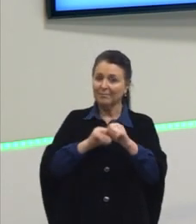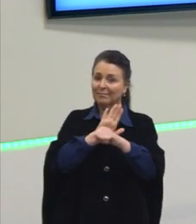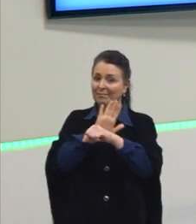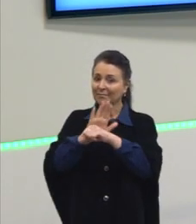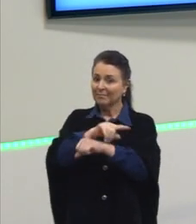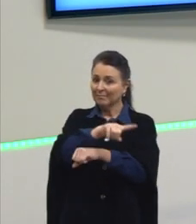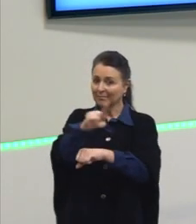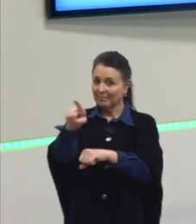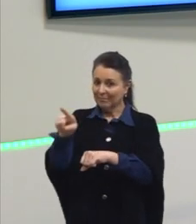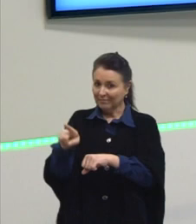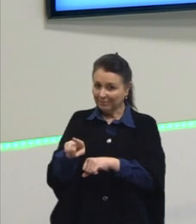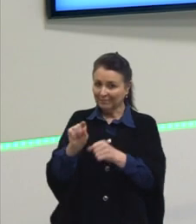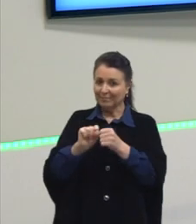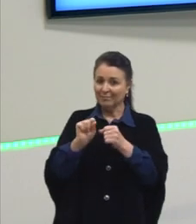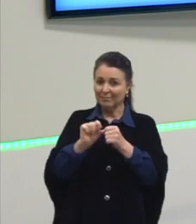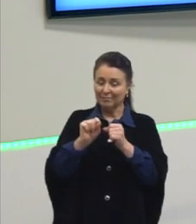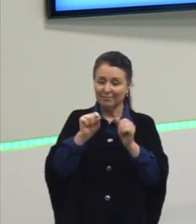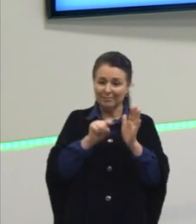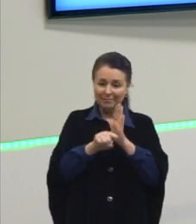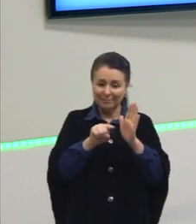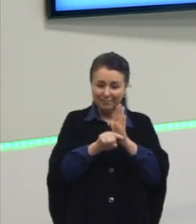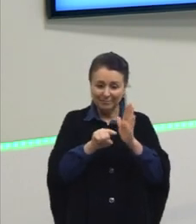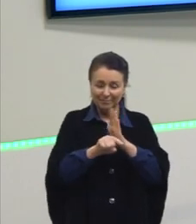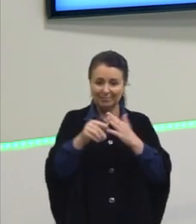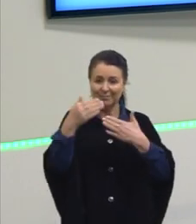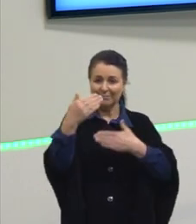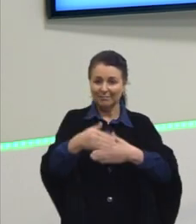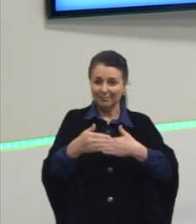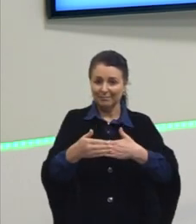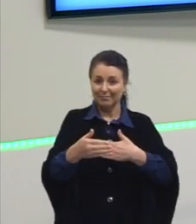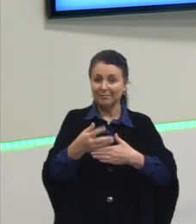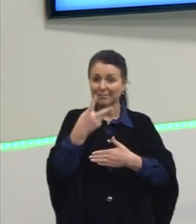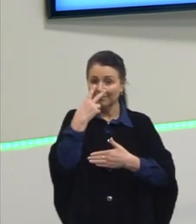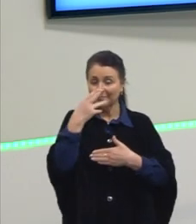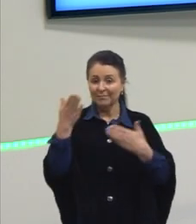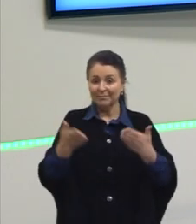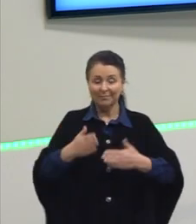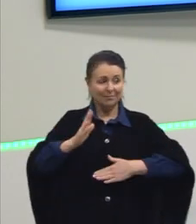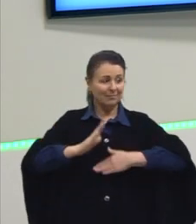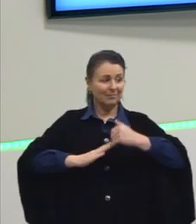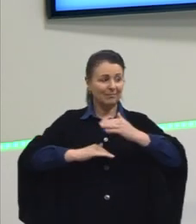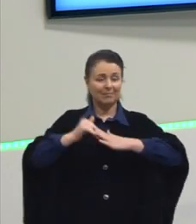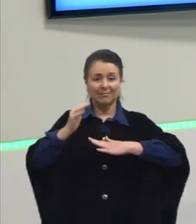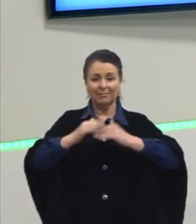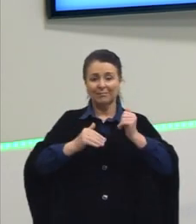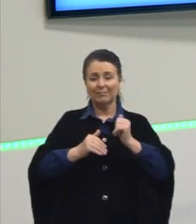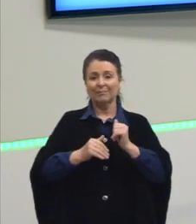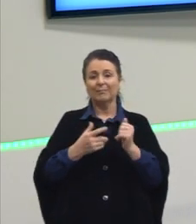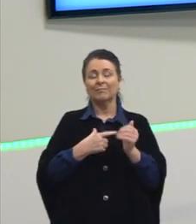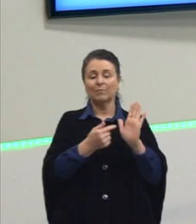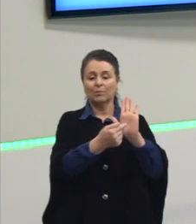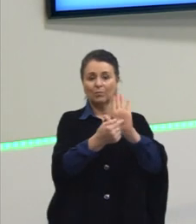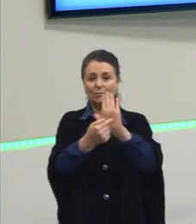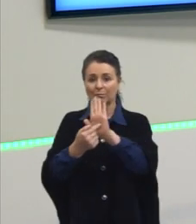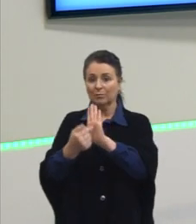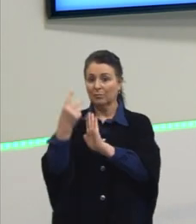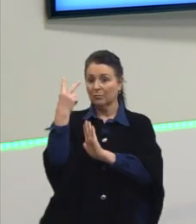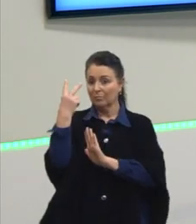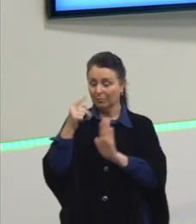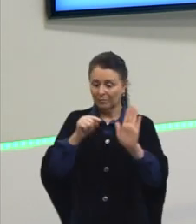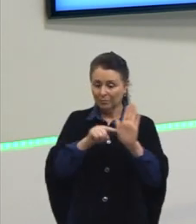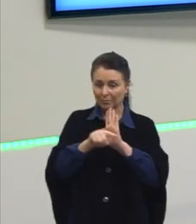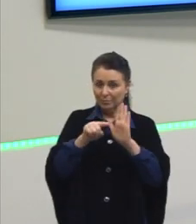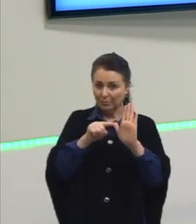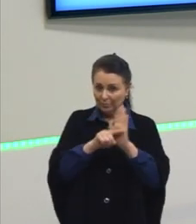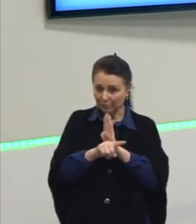vocês aí na resolução de questões como a gente viu hoje aqui na prática. A gente secou duas questões de maneira que elas